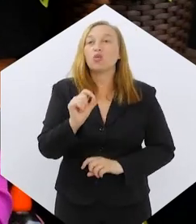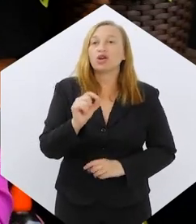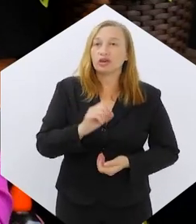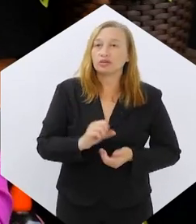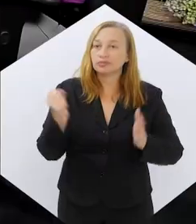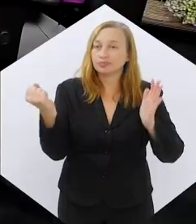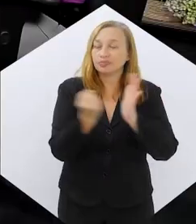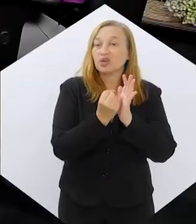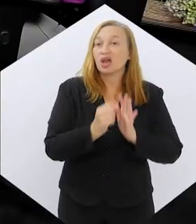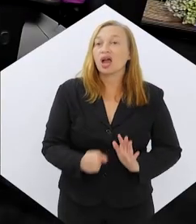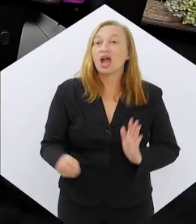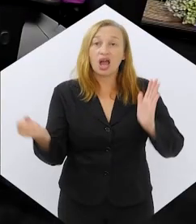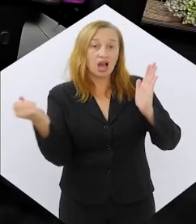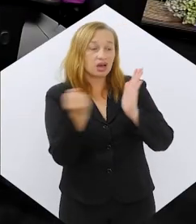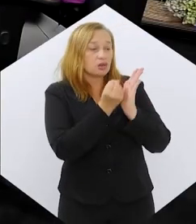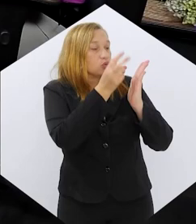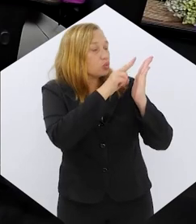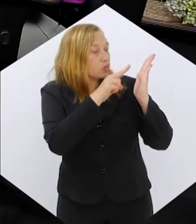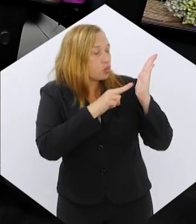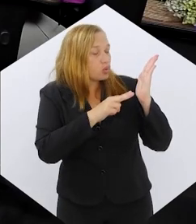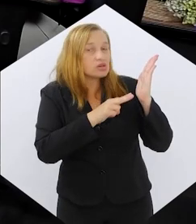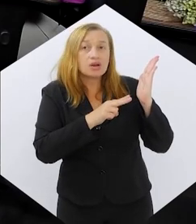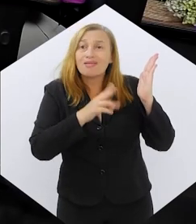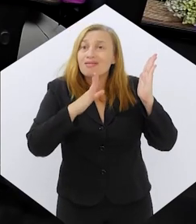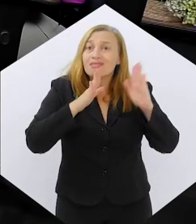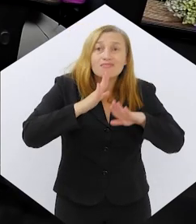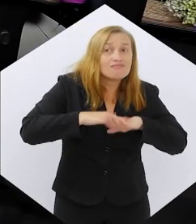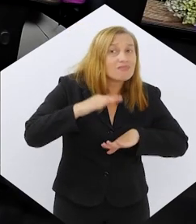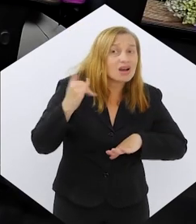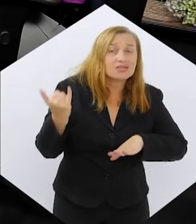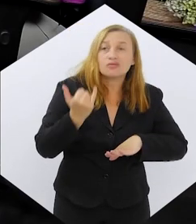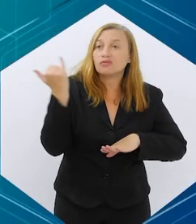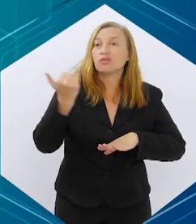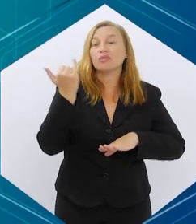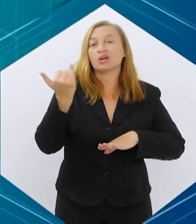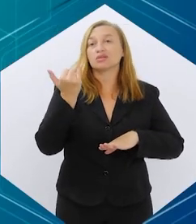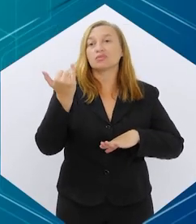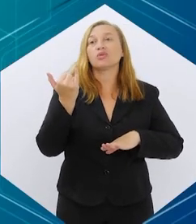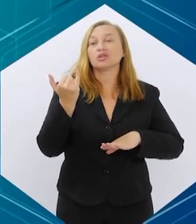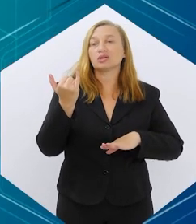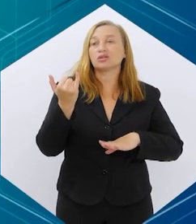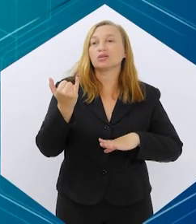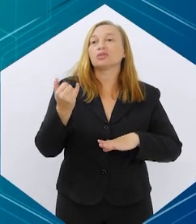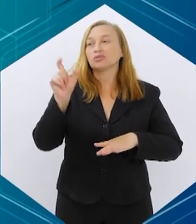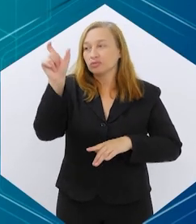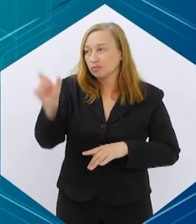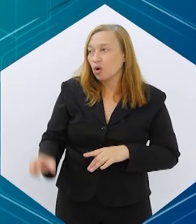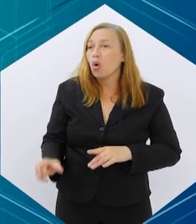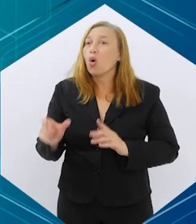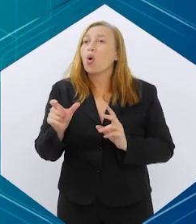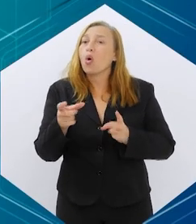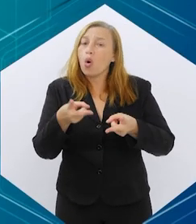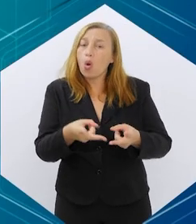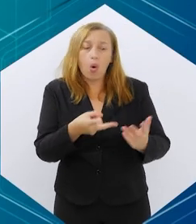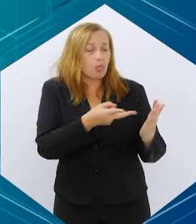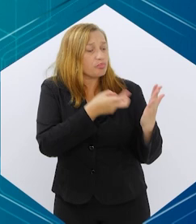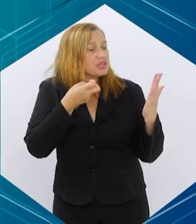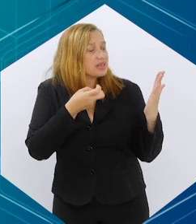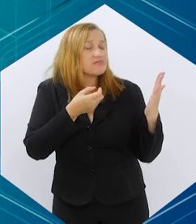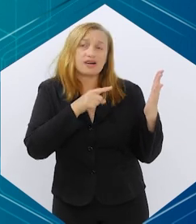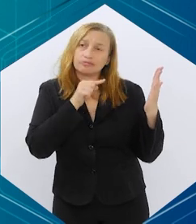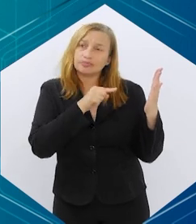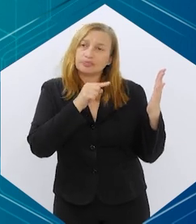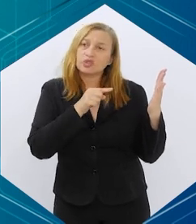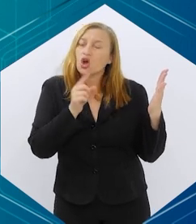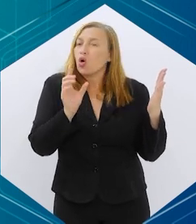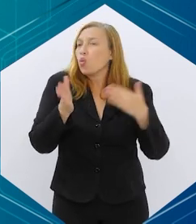nesse rótulo? A leitura de rótulos é a ferramenta mais eficaz para o paciente, né? Ele observar se, primeiro,